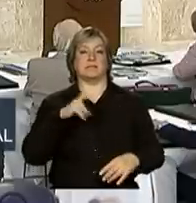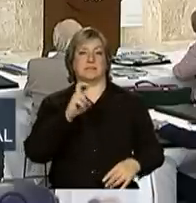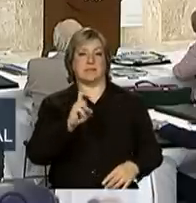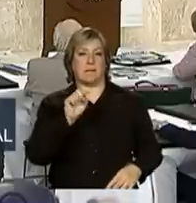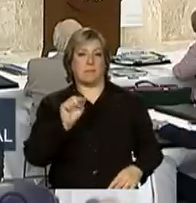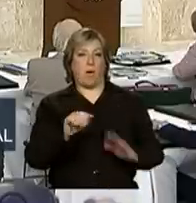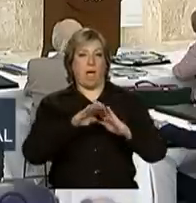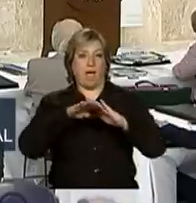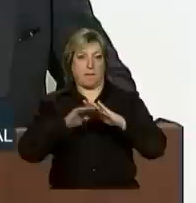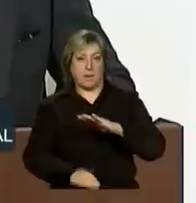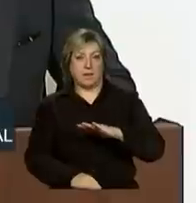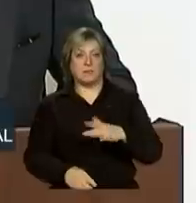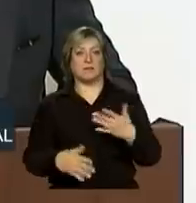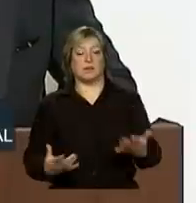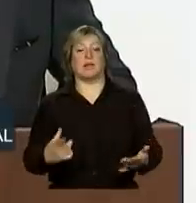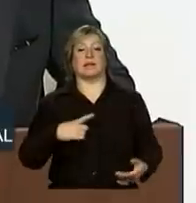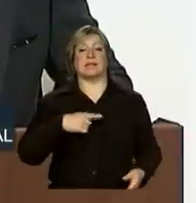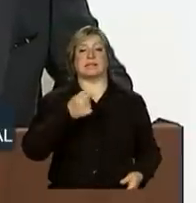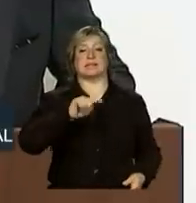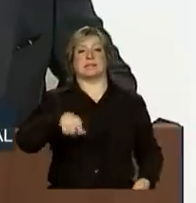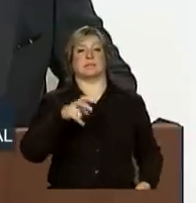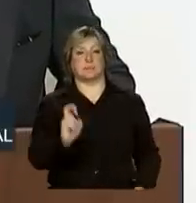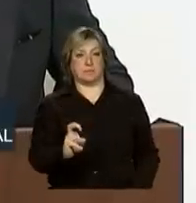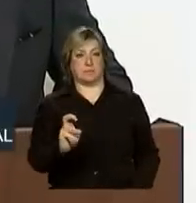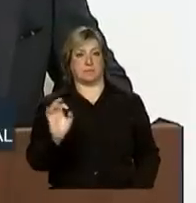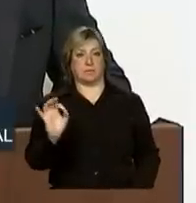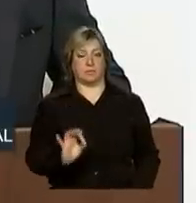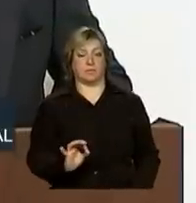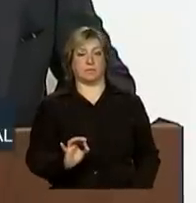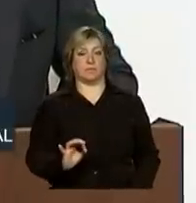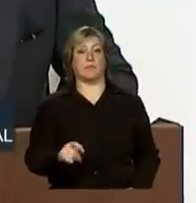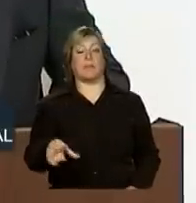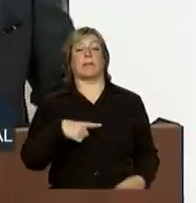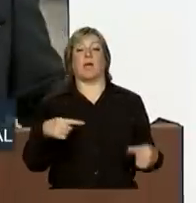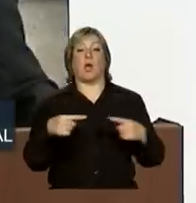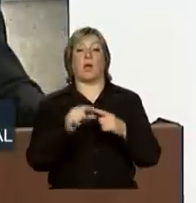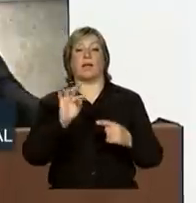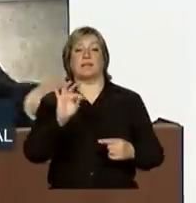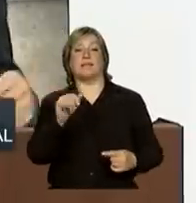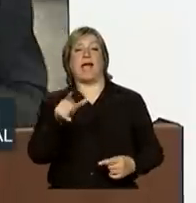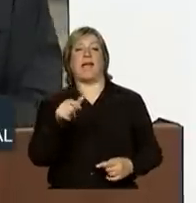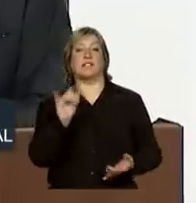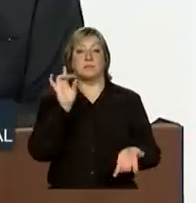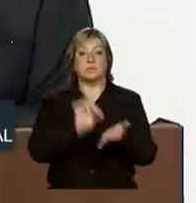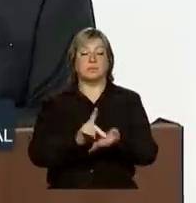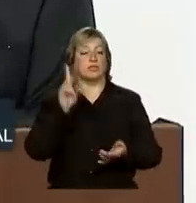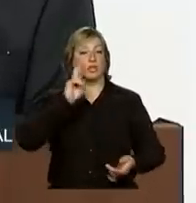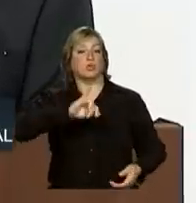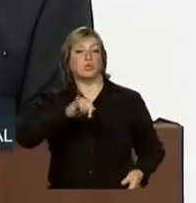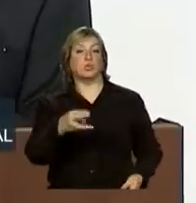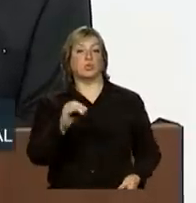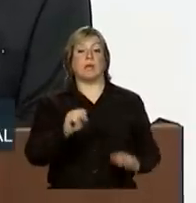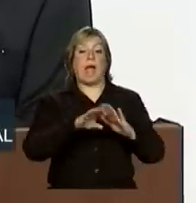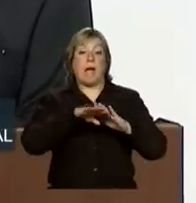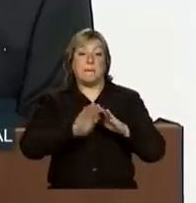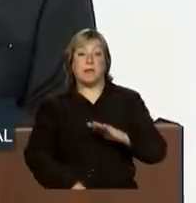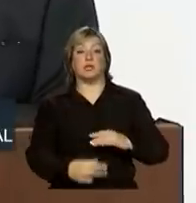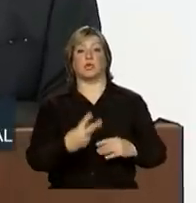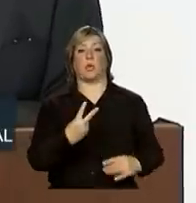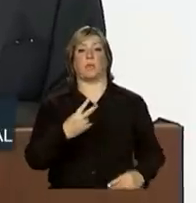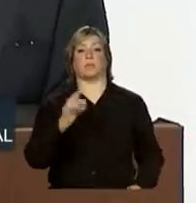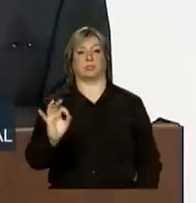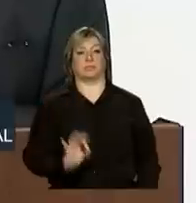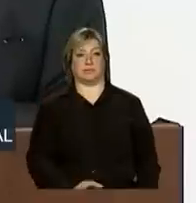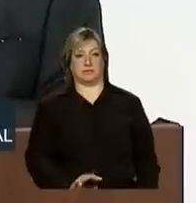abaixo, portanto, 7,5%, que corresponde a uma taxa real de juros abaixo de 2%,